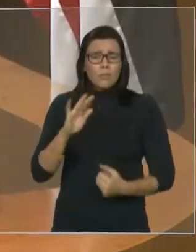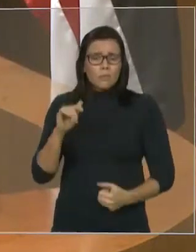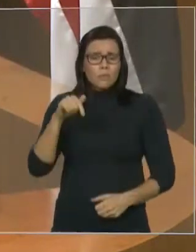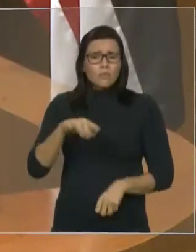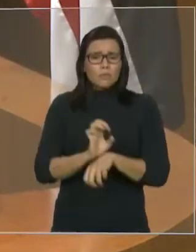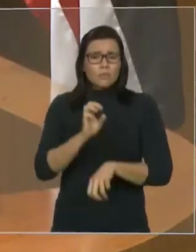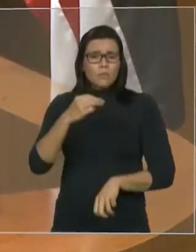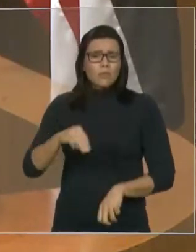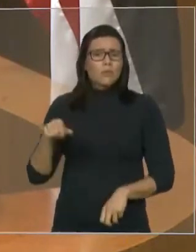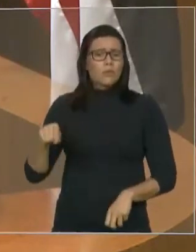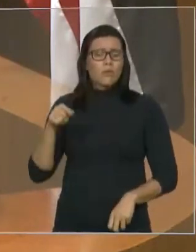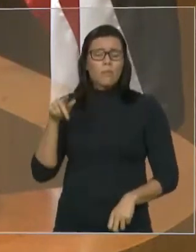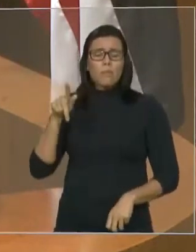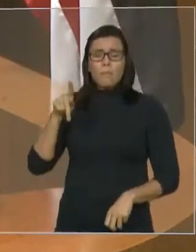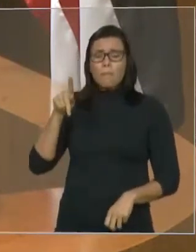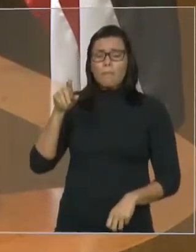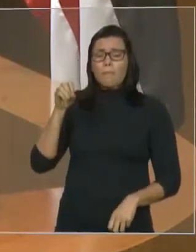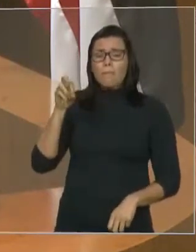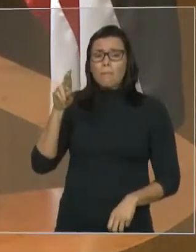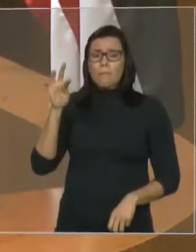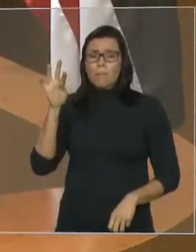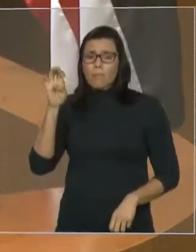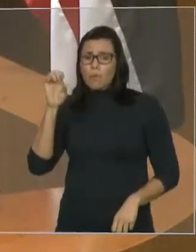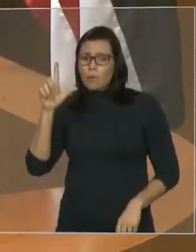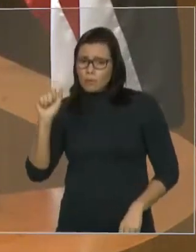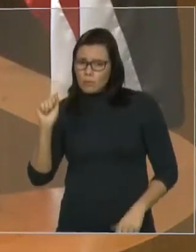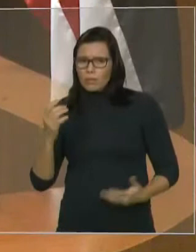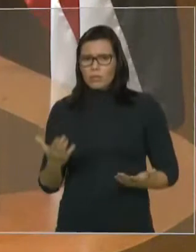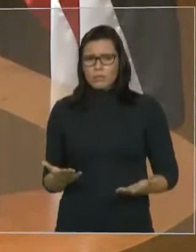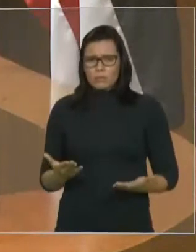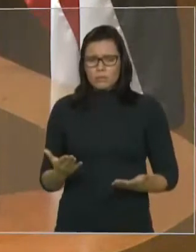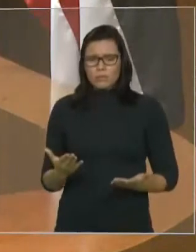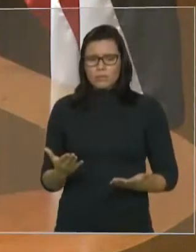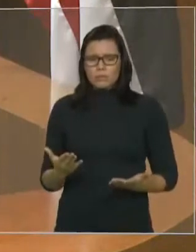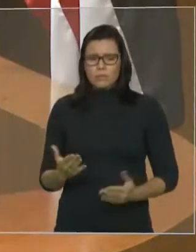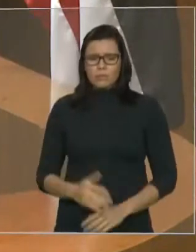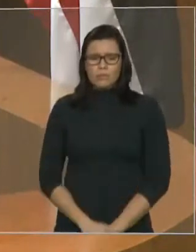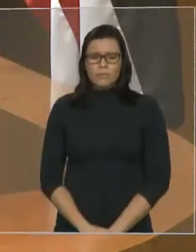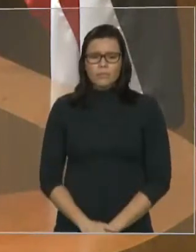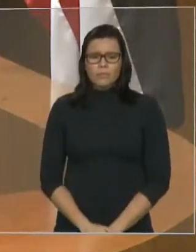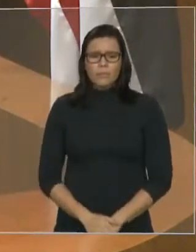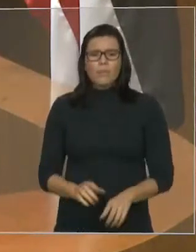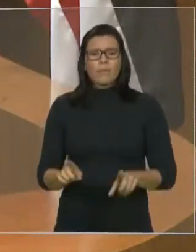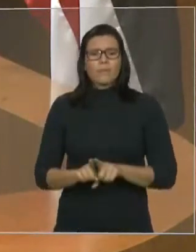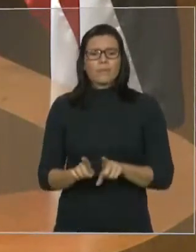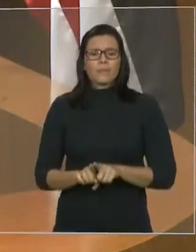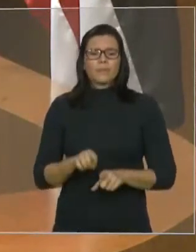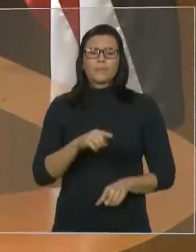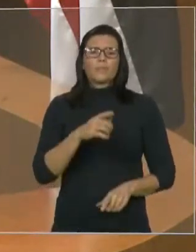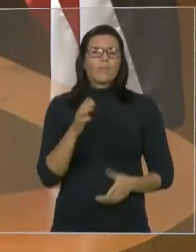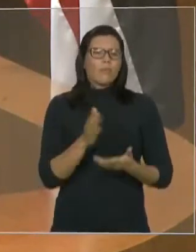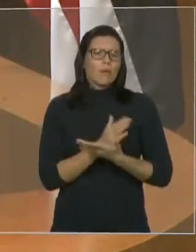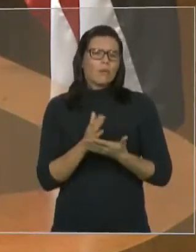que agora, como represália, por os delegados terem feito tanto